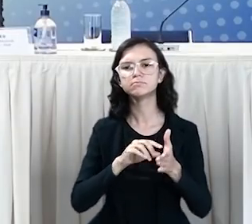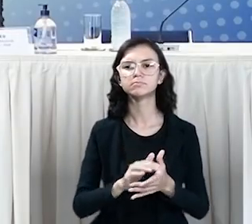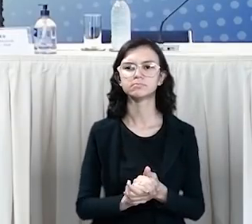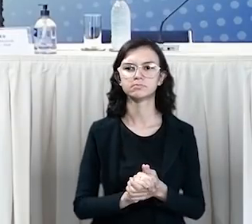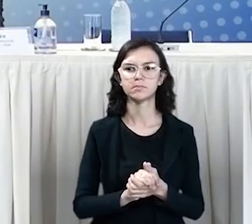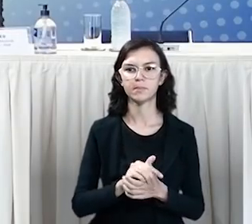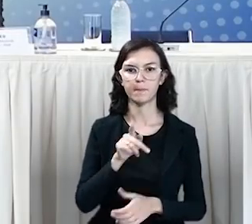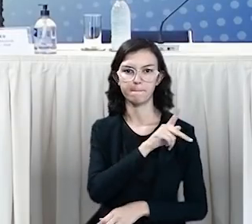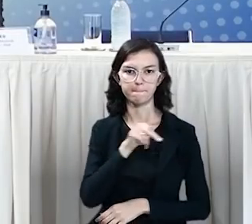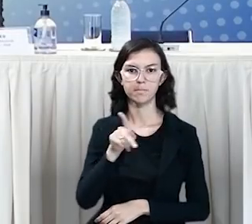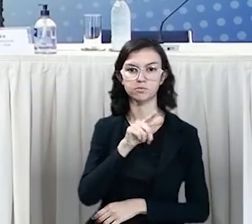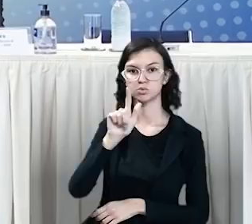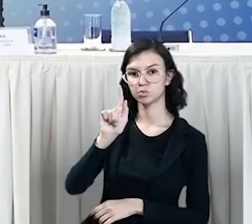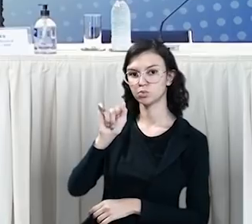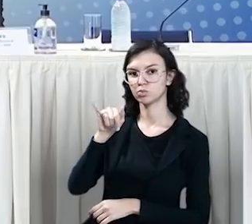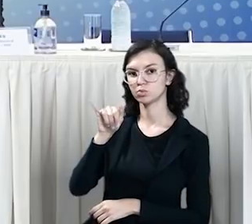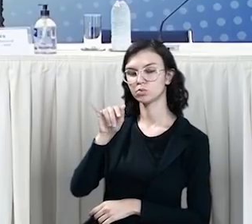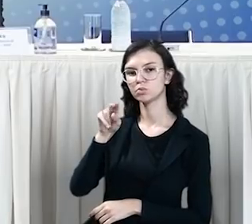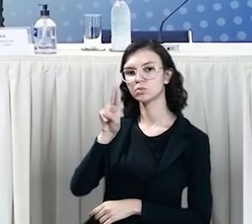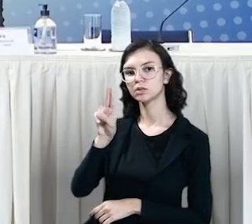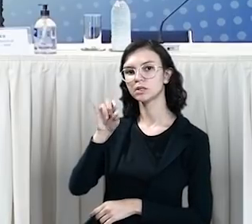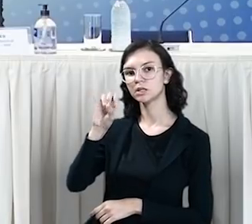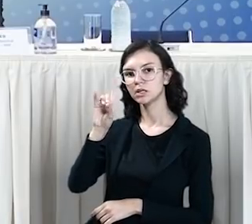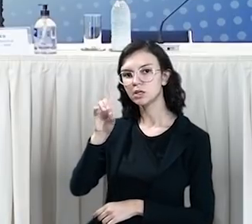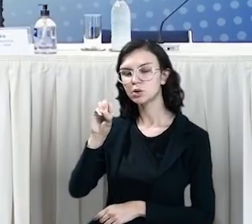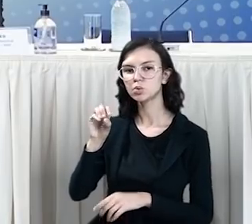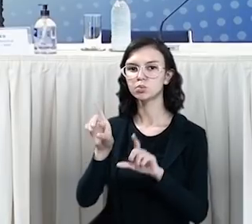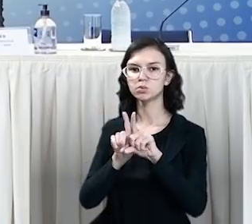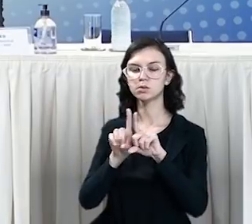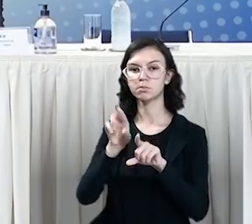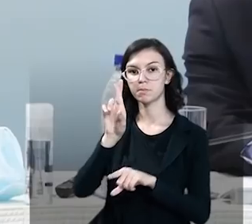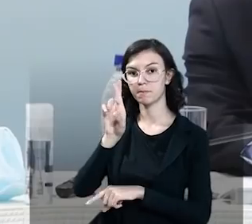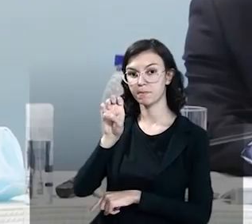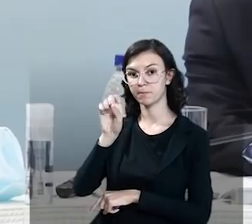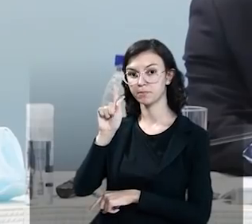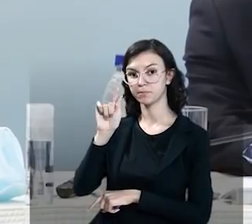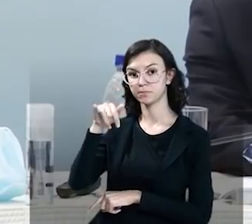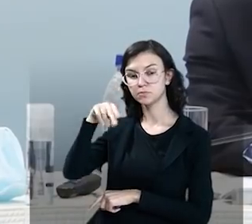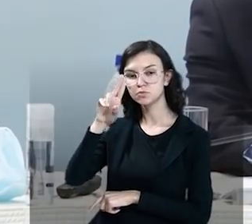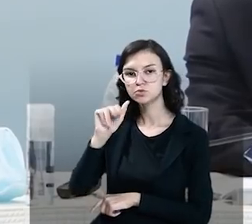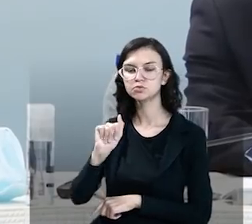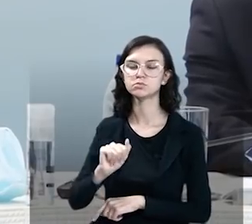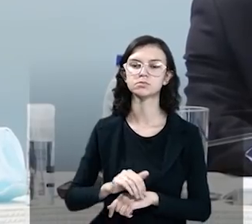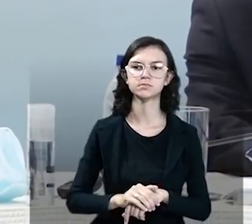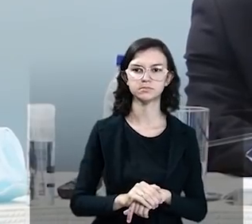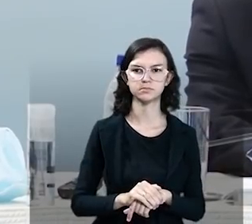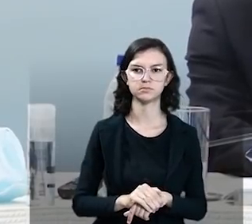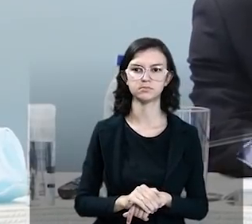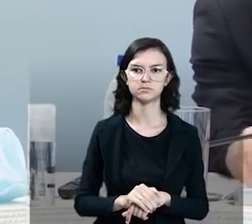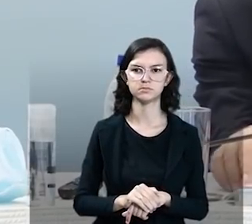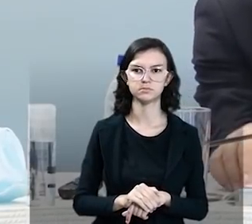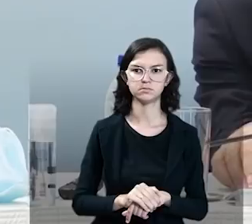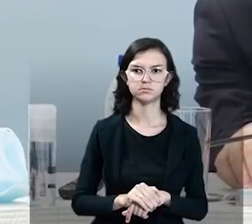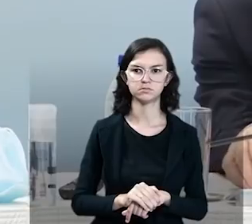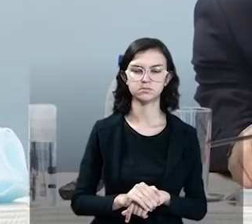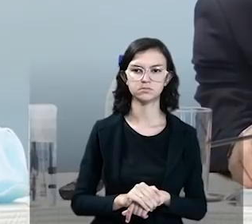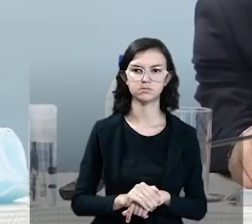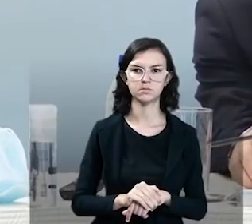pesquisador professor Guido Lemos e professora Regina Mello, que nesta agora